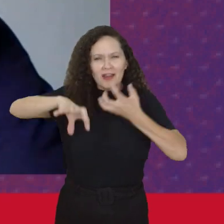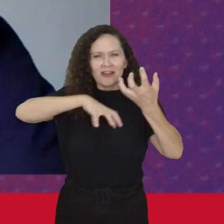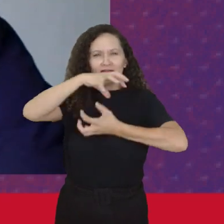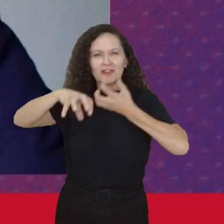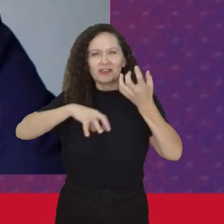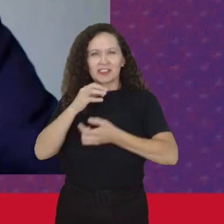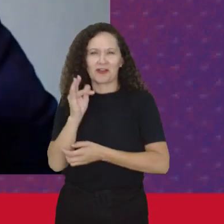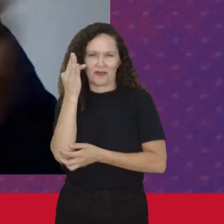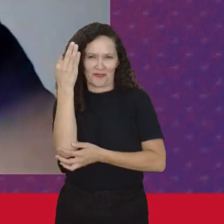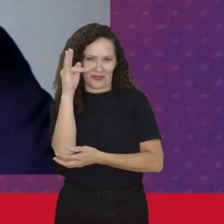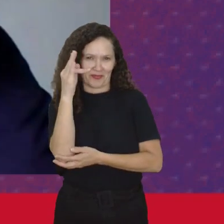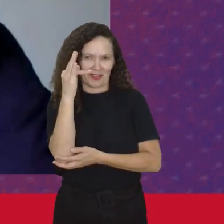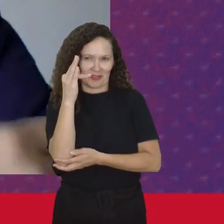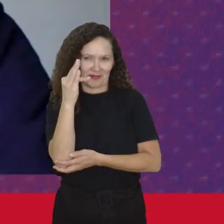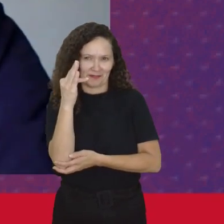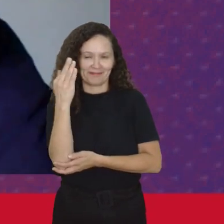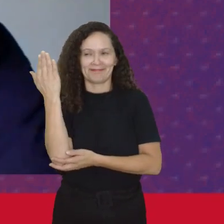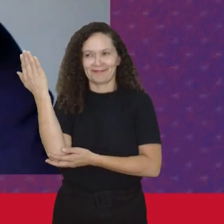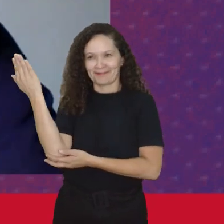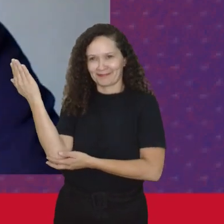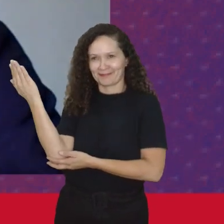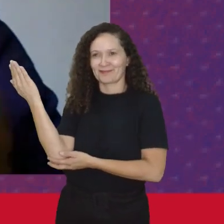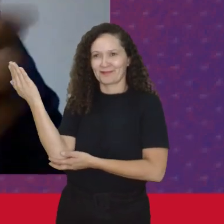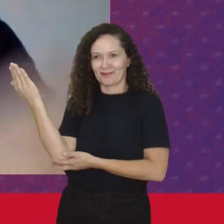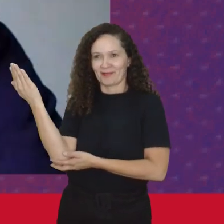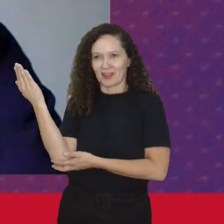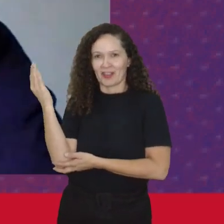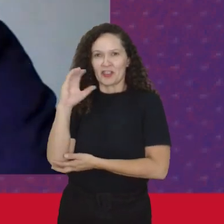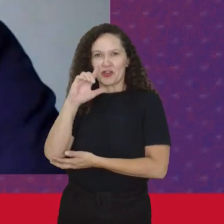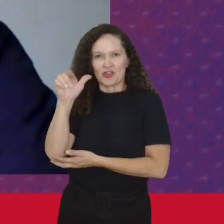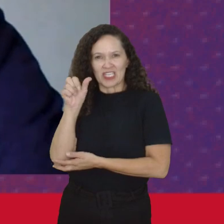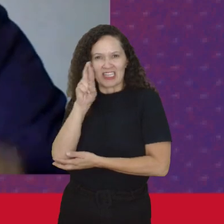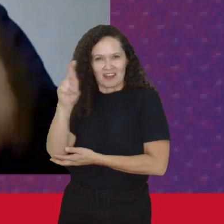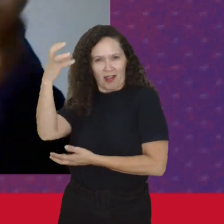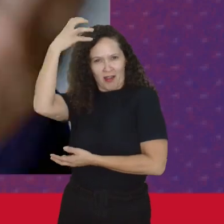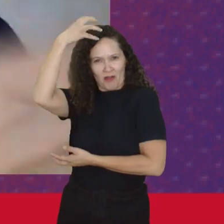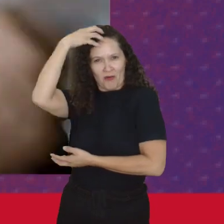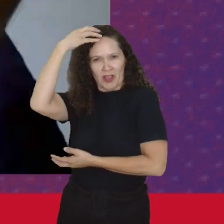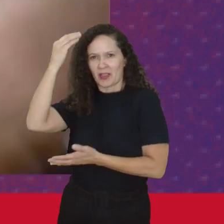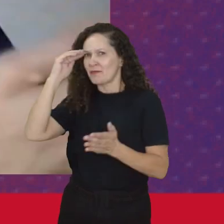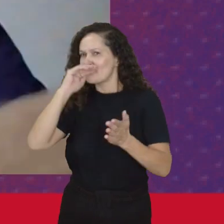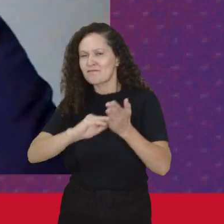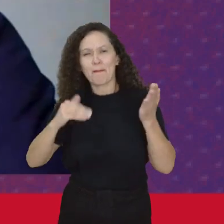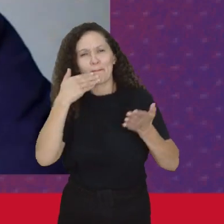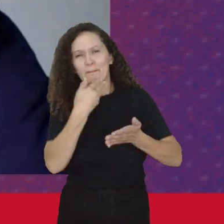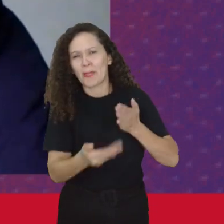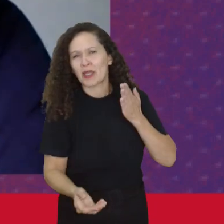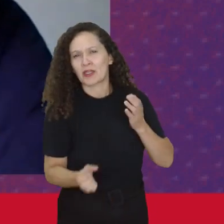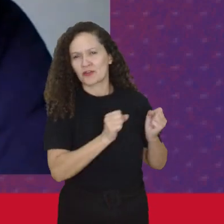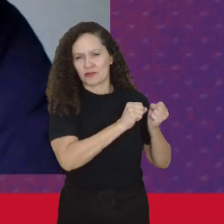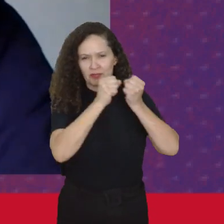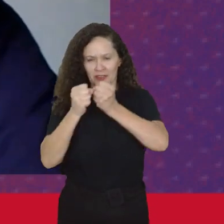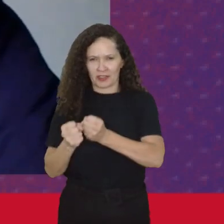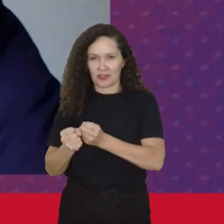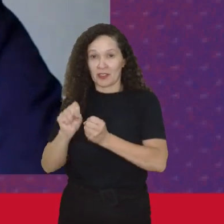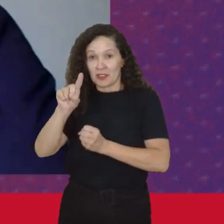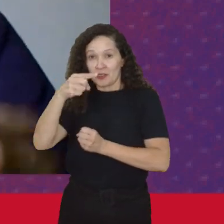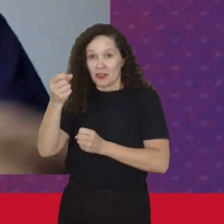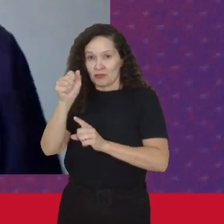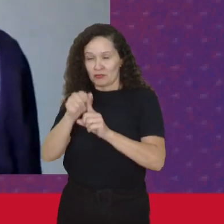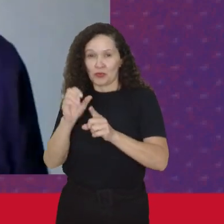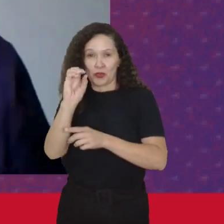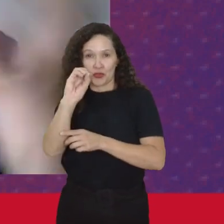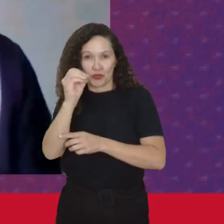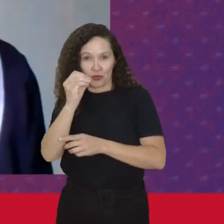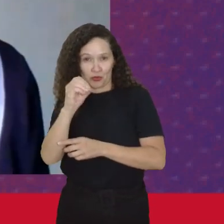Revolução de Fevereiro Onde caiu O Czar Teve um governo De transição E até que Depois em outubro De 1917